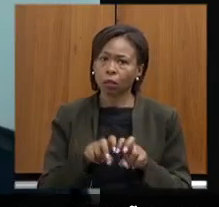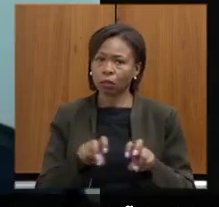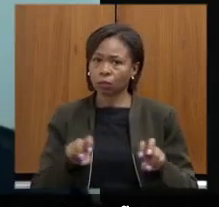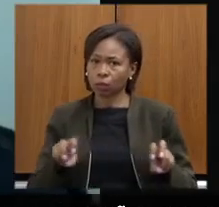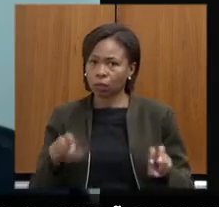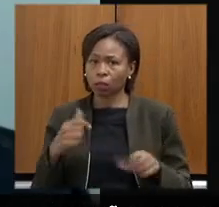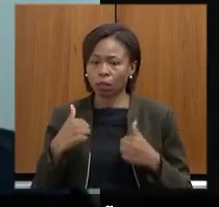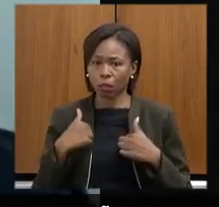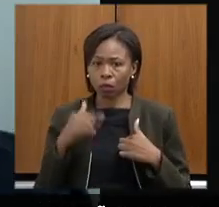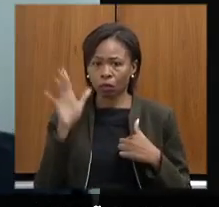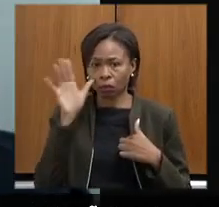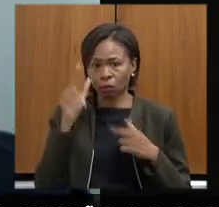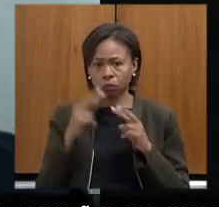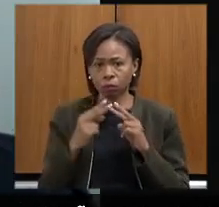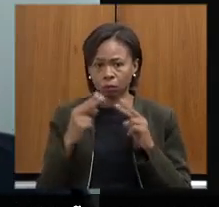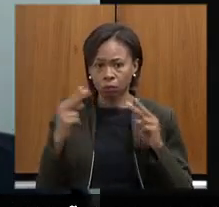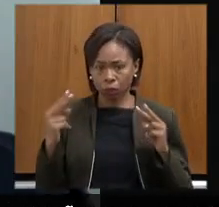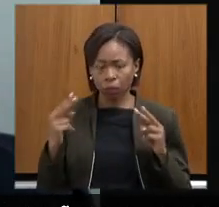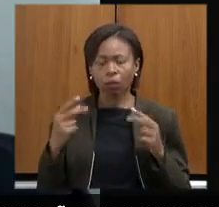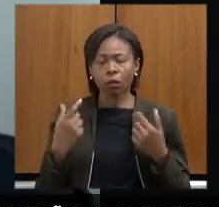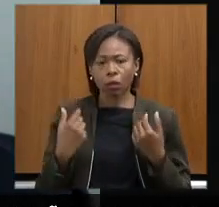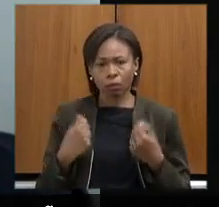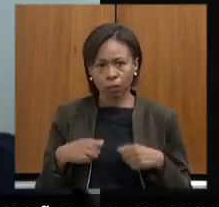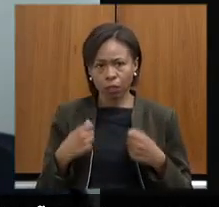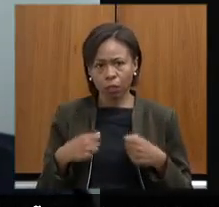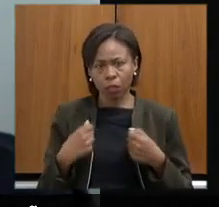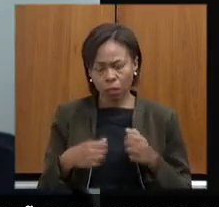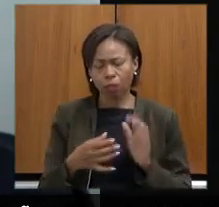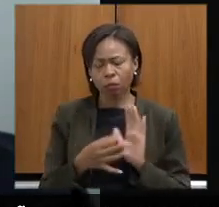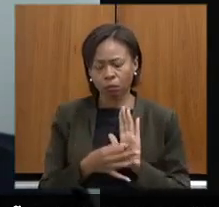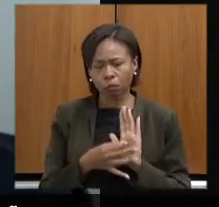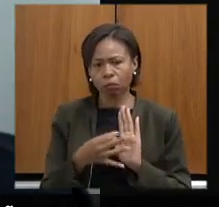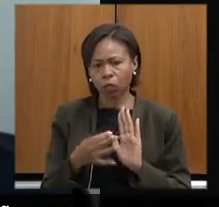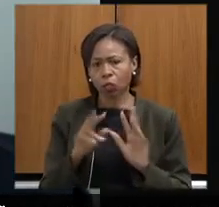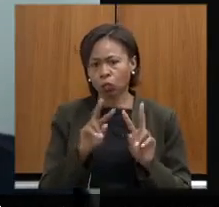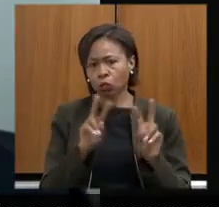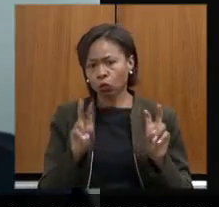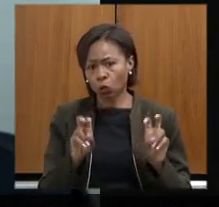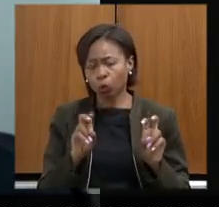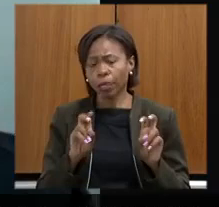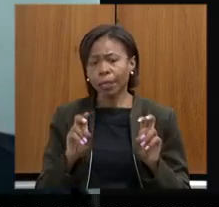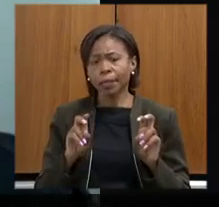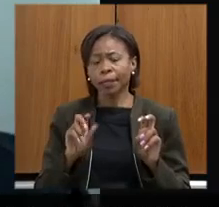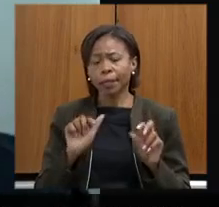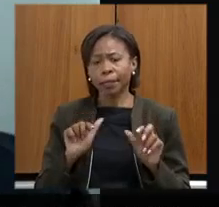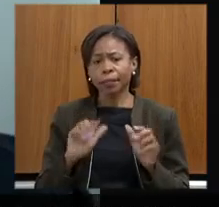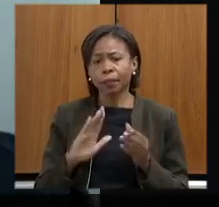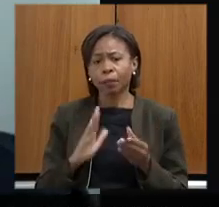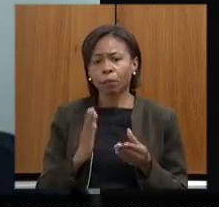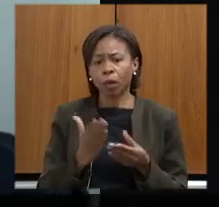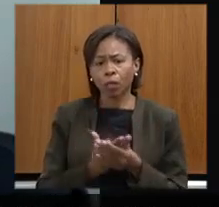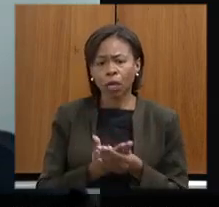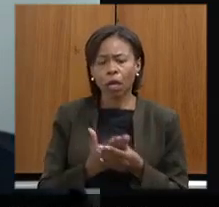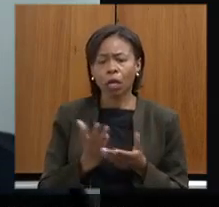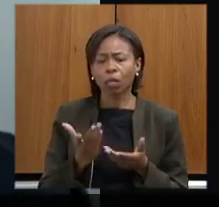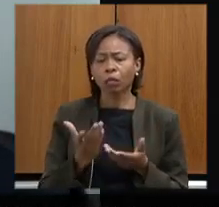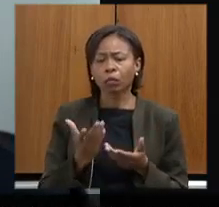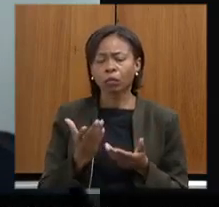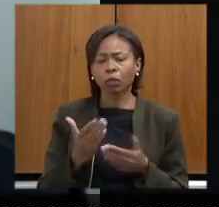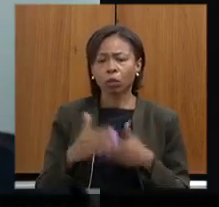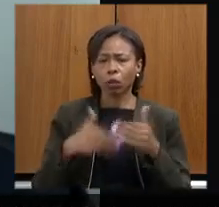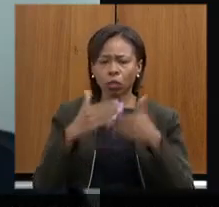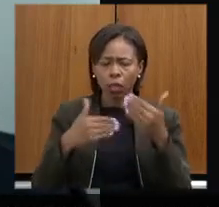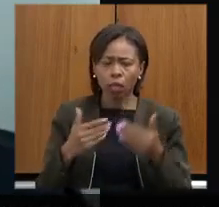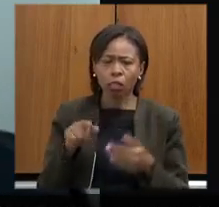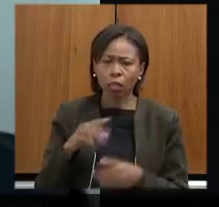remotamente não poderia deixar de ter minhas considerações sobre esse processo da TAMISA que o que explica muito bem esse processo